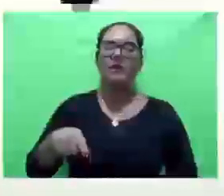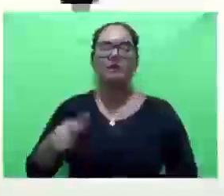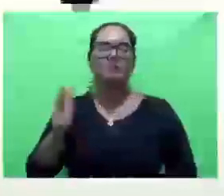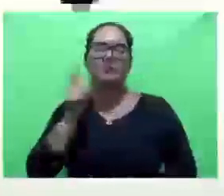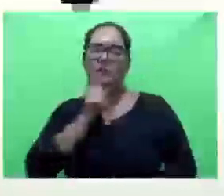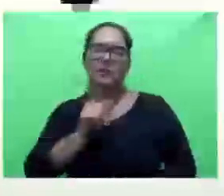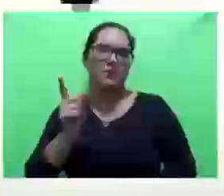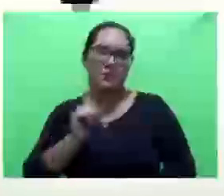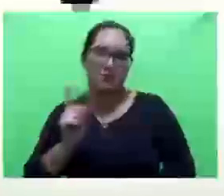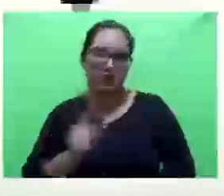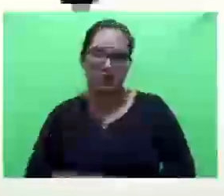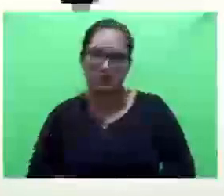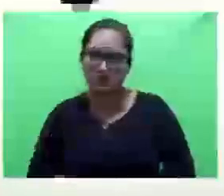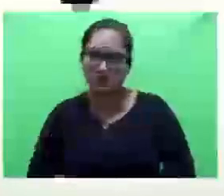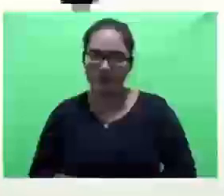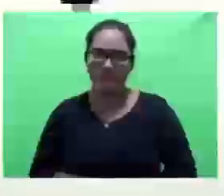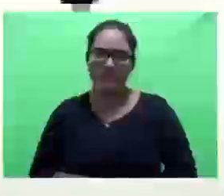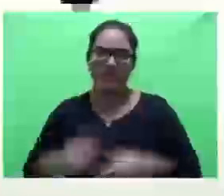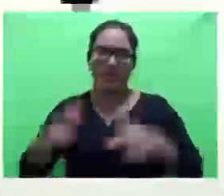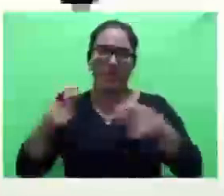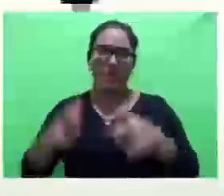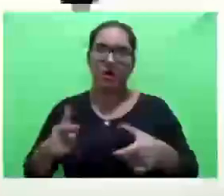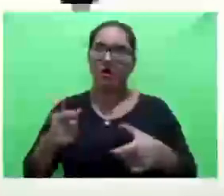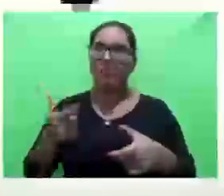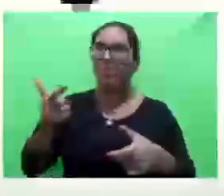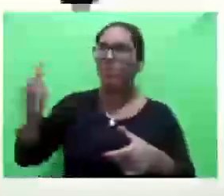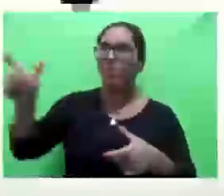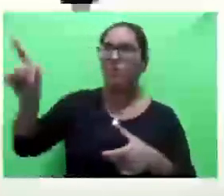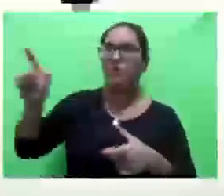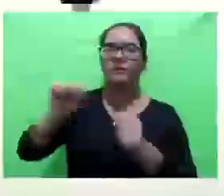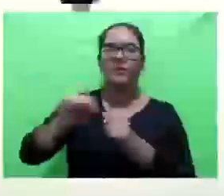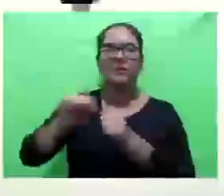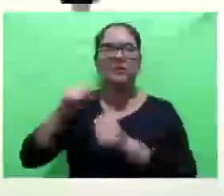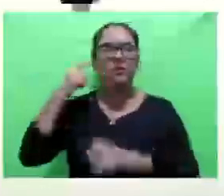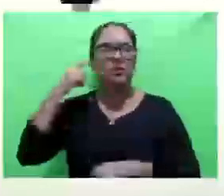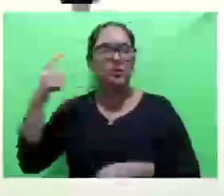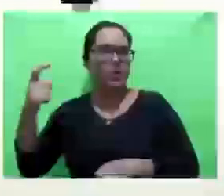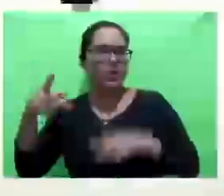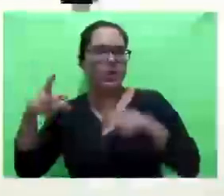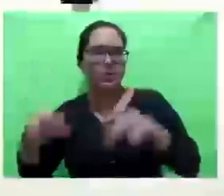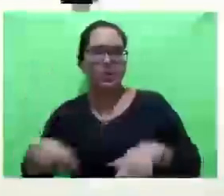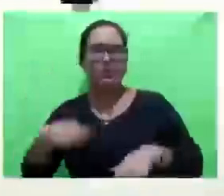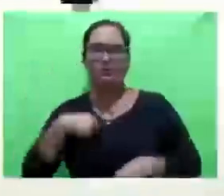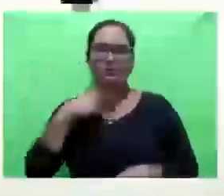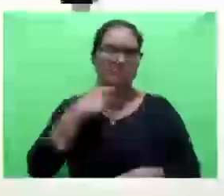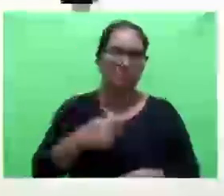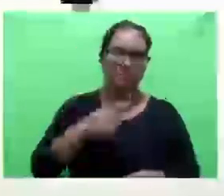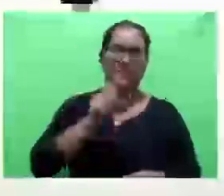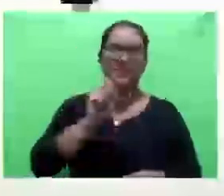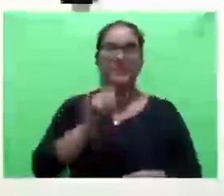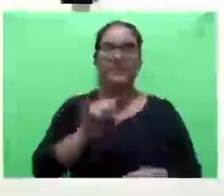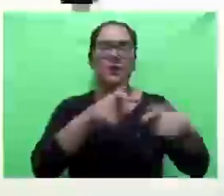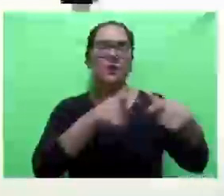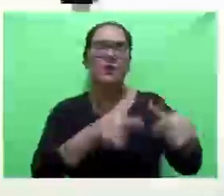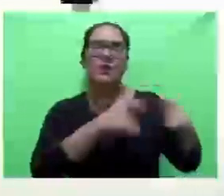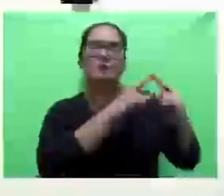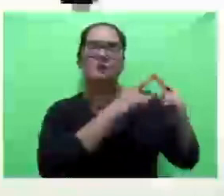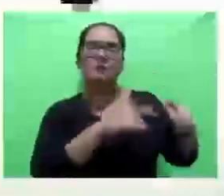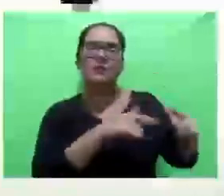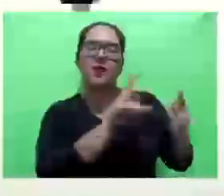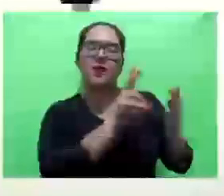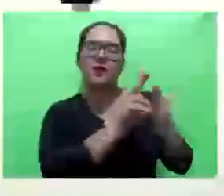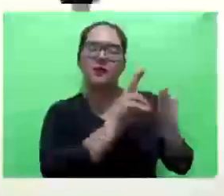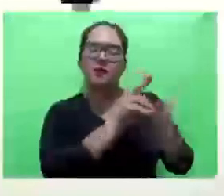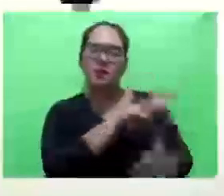porque não tem local em Imbiguaçu que possa fazer esse tipo de som, ou se converse com a aldeia lá indígena, lá em Guarani, se